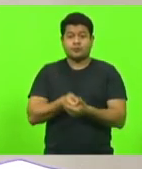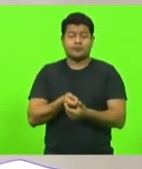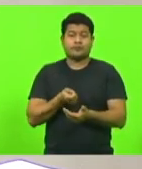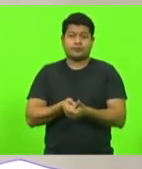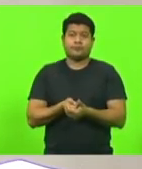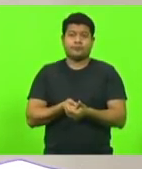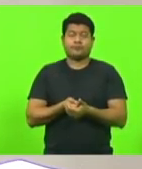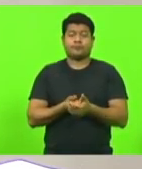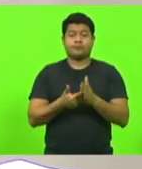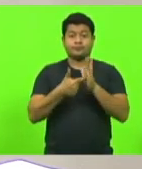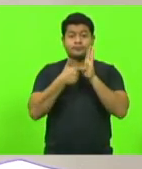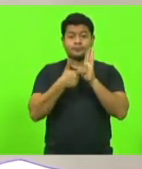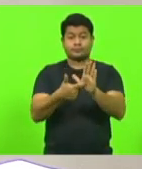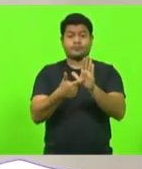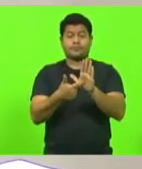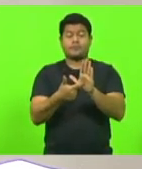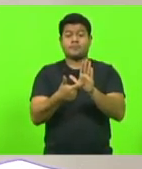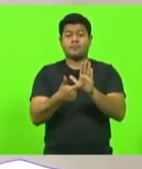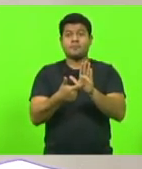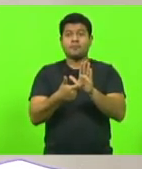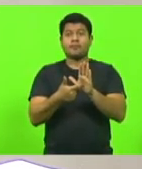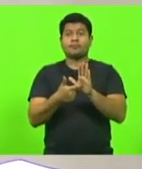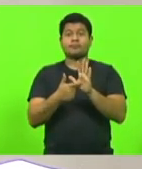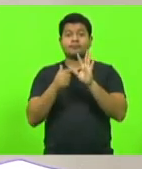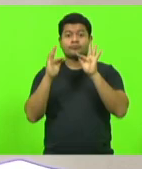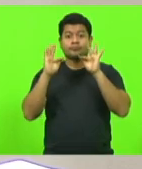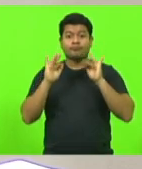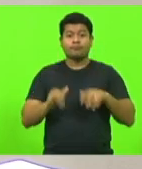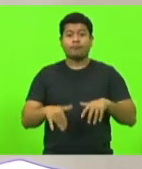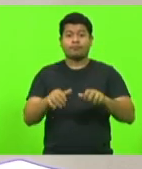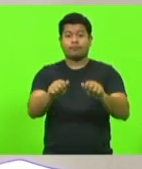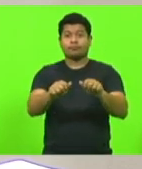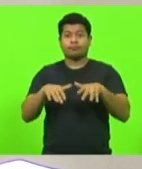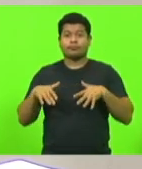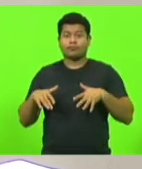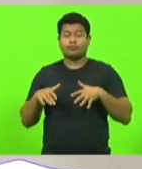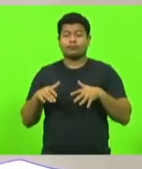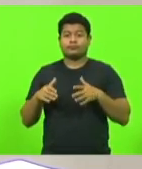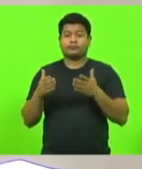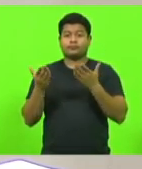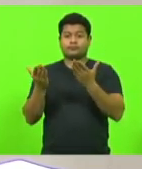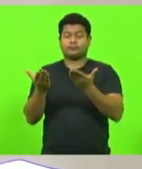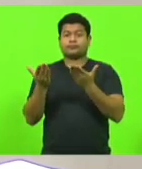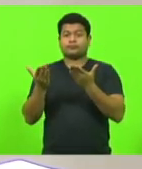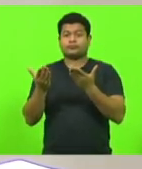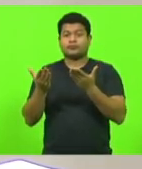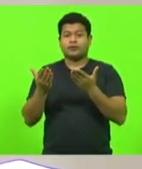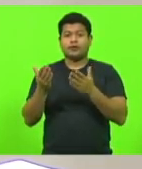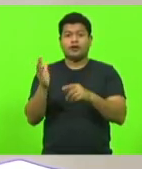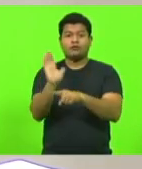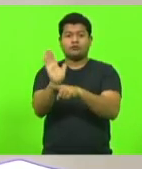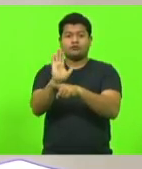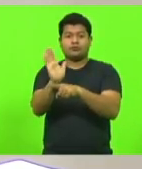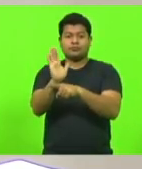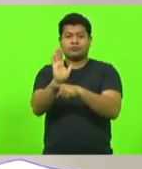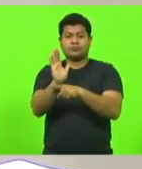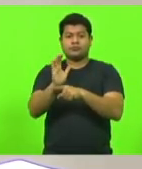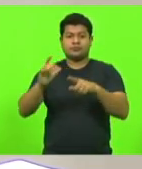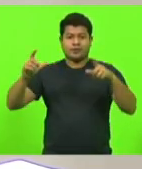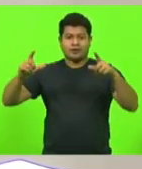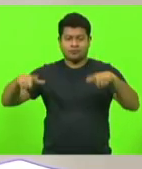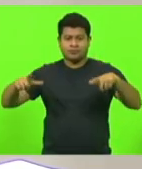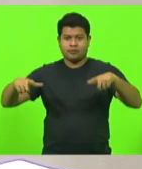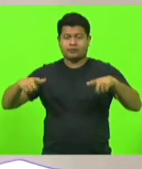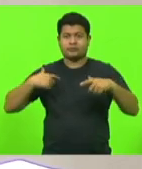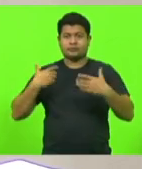exibição no final das sessões das salas de cinema do estado de Santa Catarina, que informe,